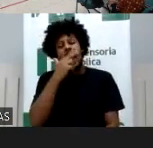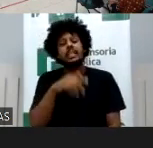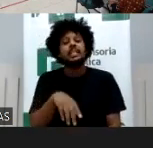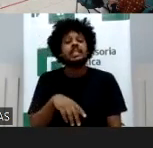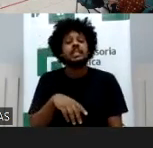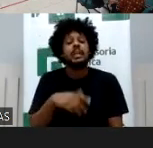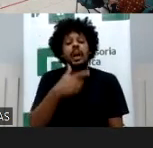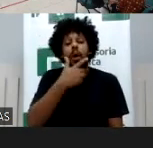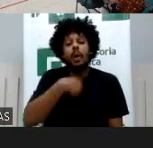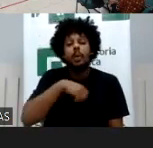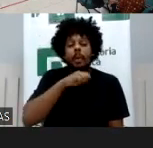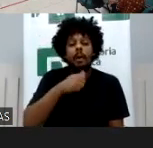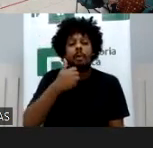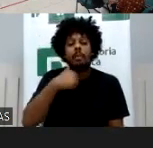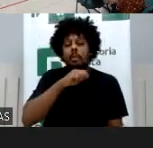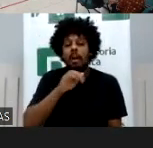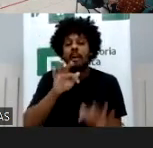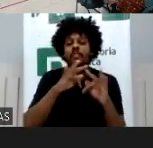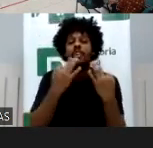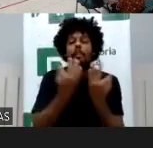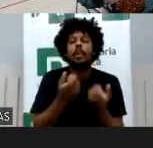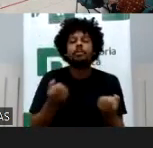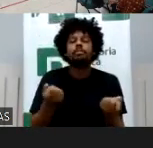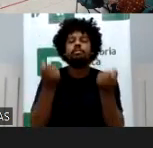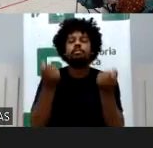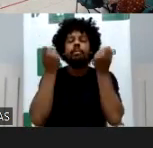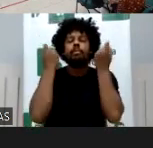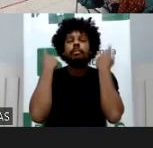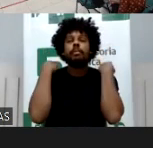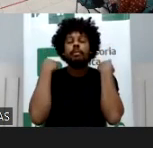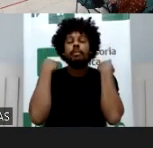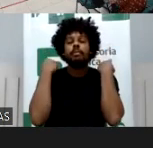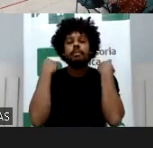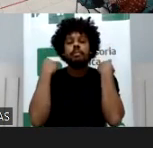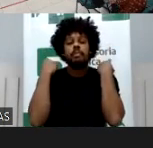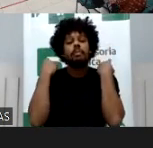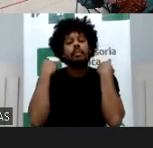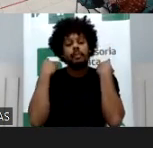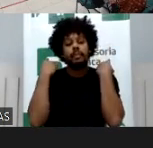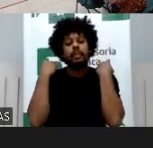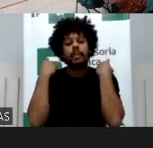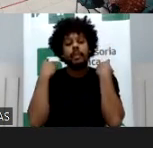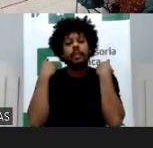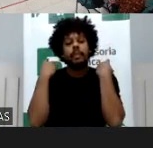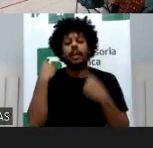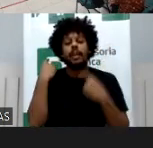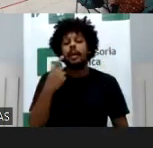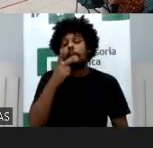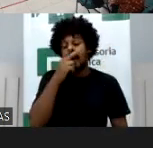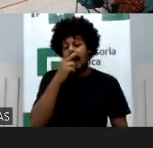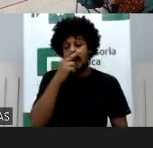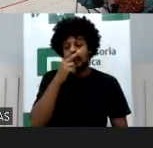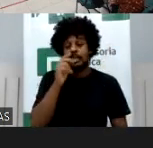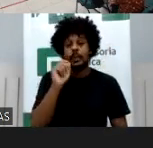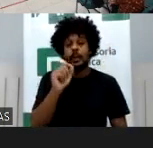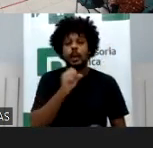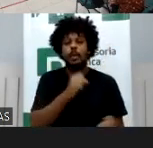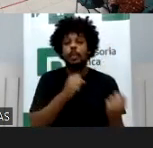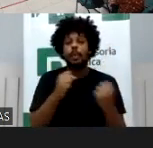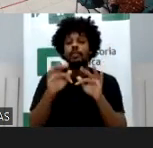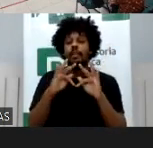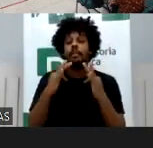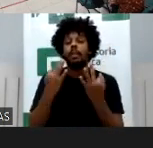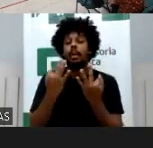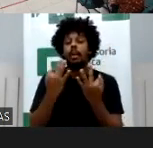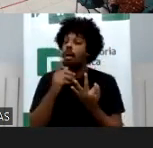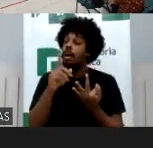O poder familiar é muito mais o exercício de deveres do que um poder em si e como diz